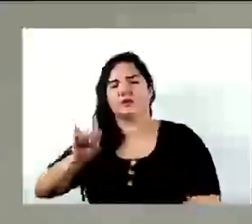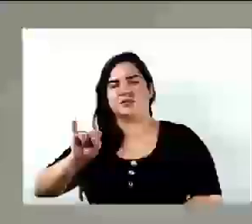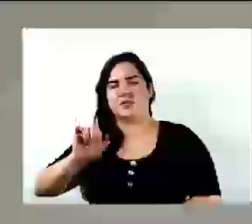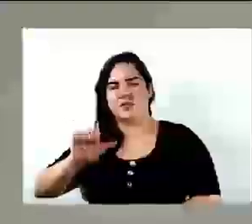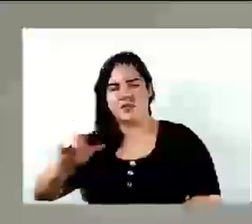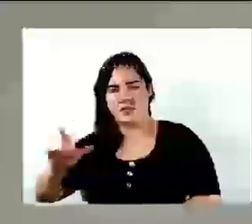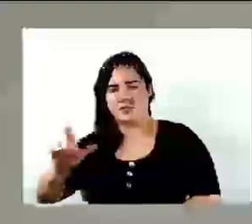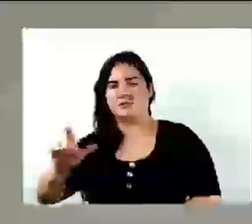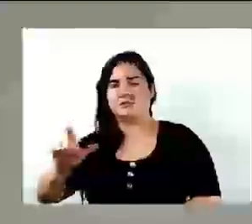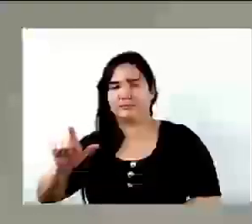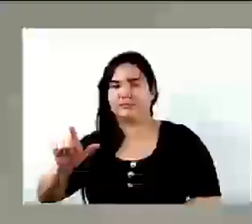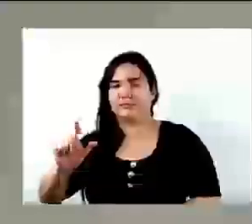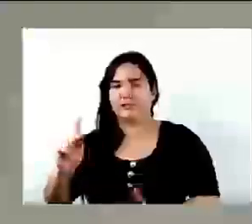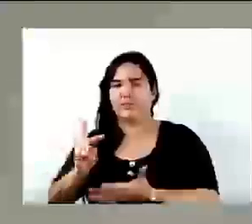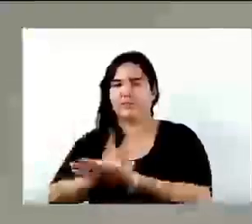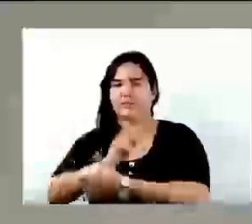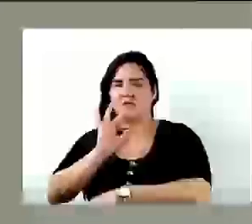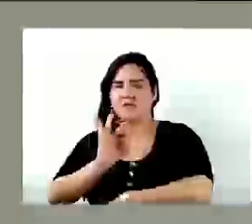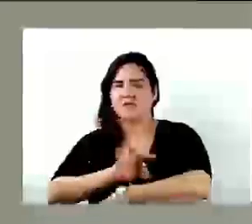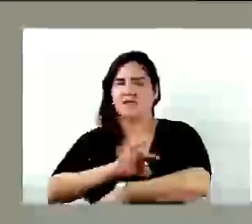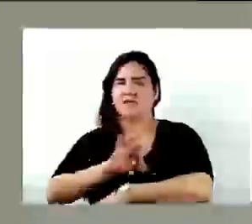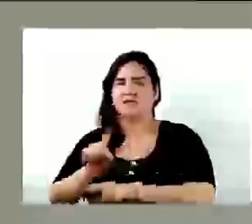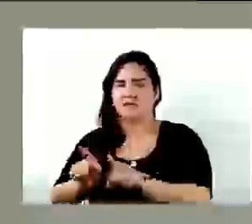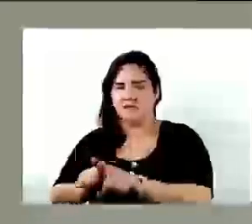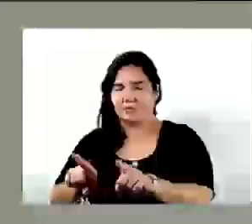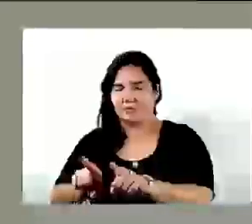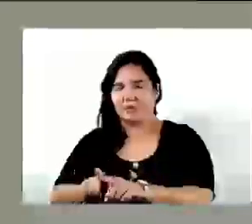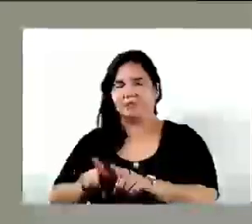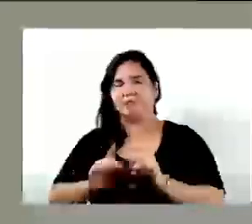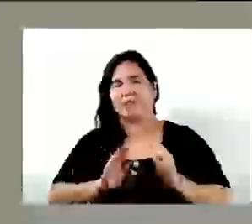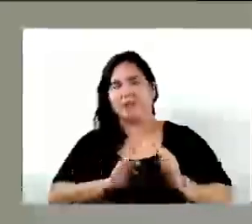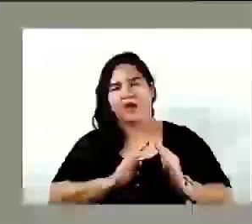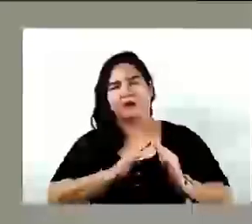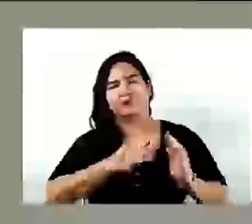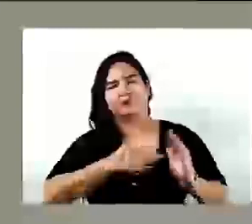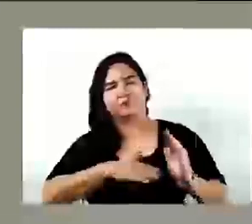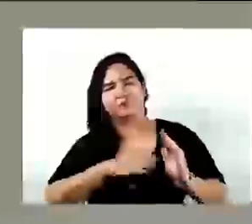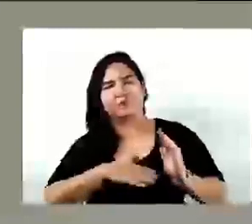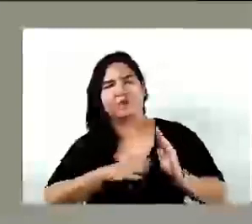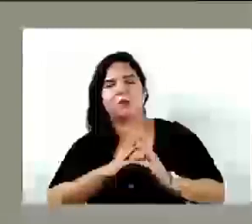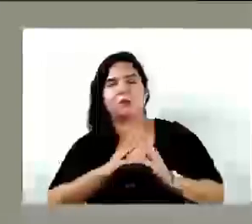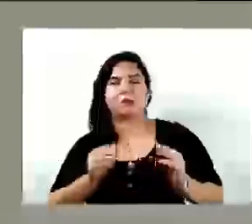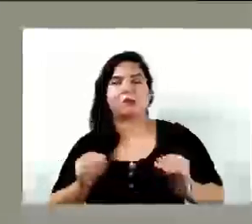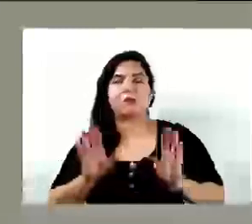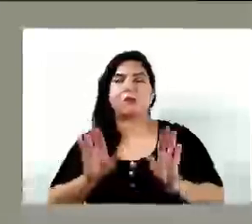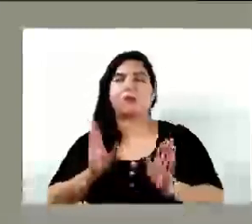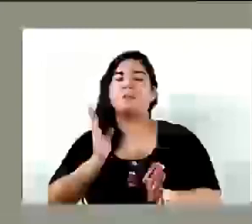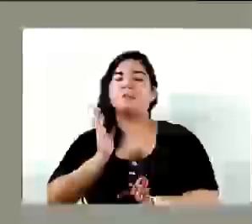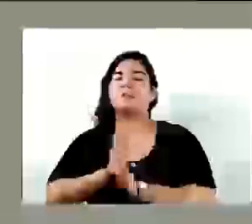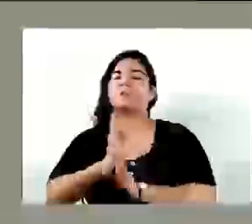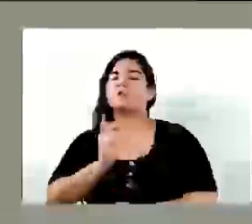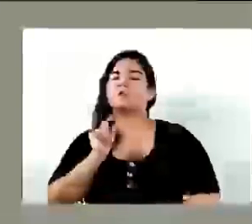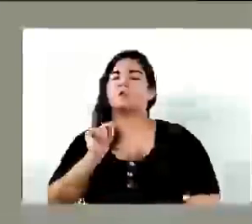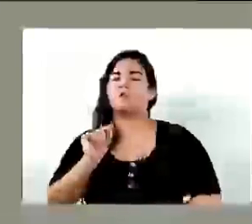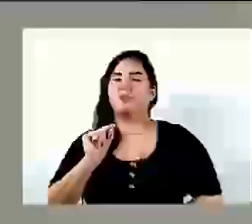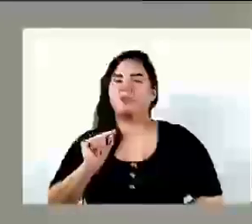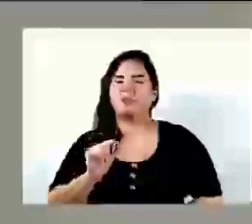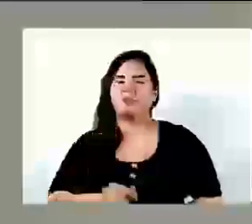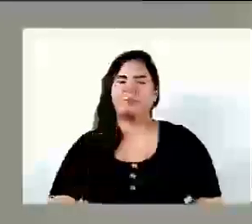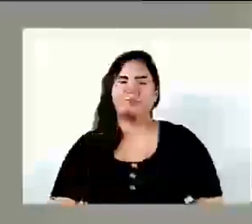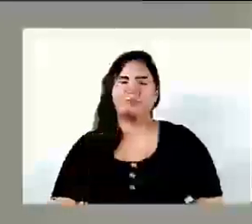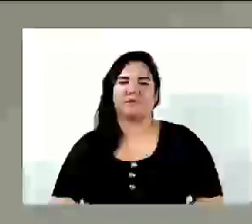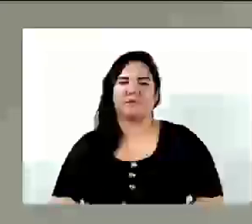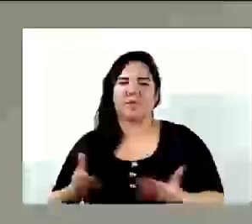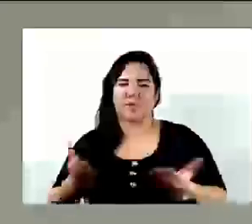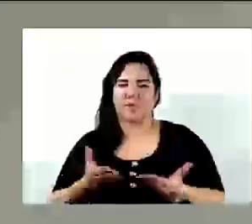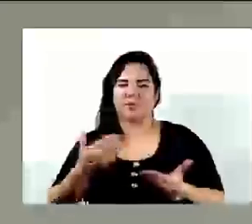também para a Dengue, e encontre-se na sua casa em recuperação. Mas o motivo pelo qual hoje eu